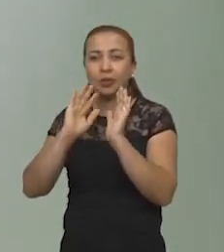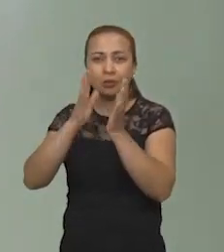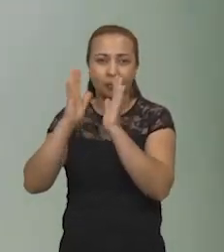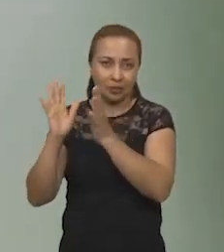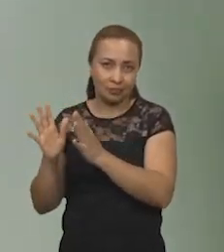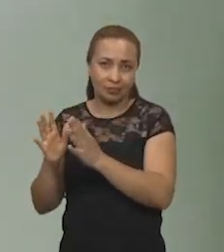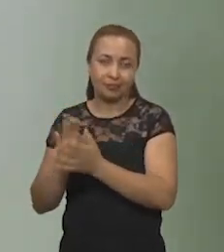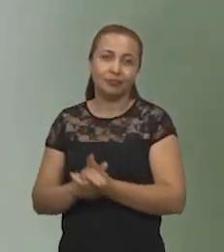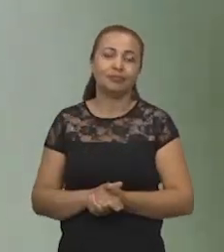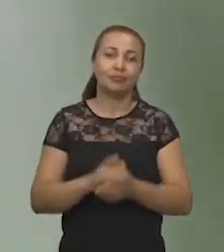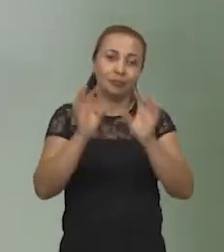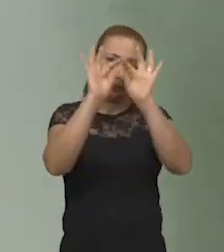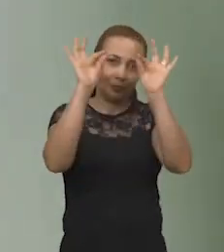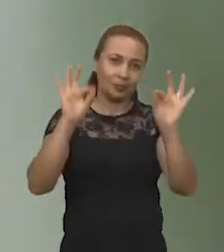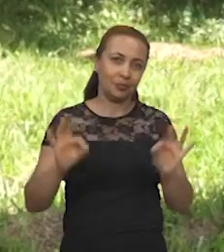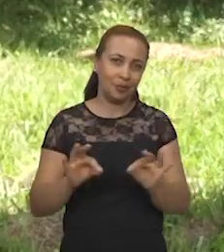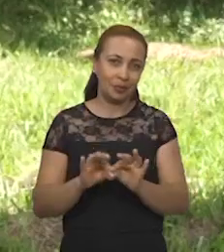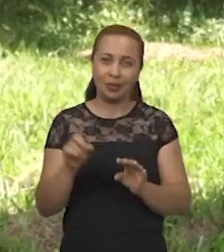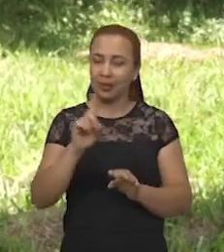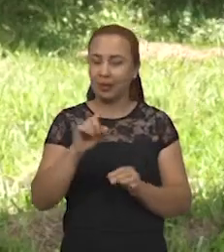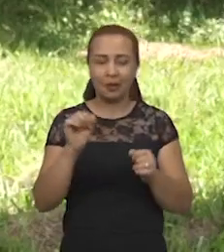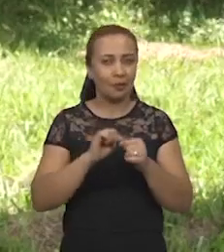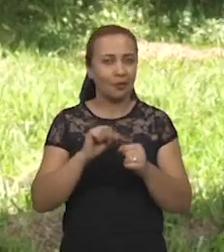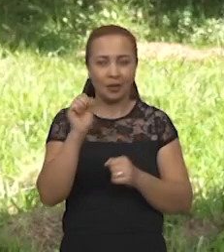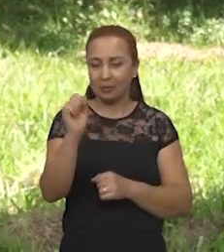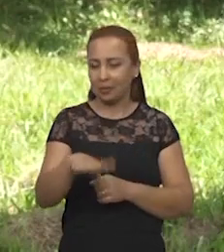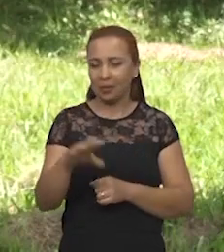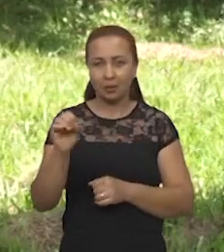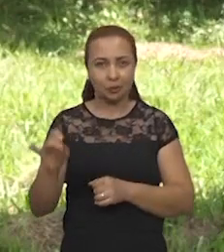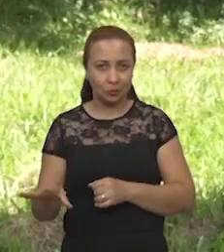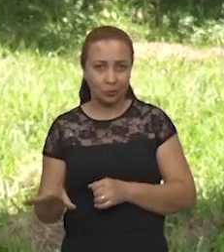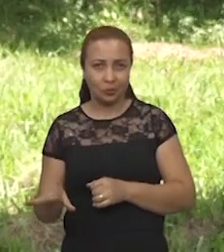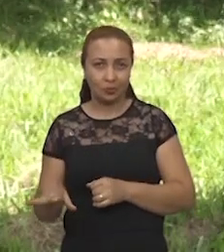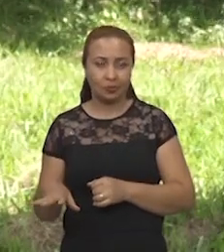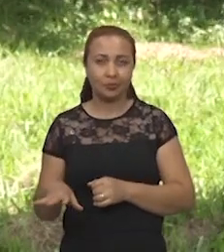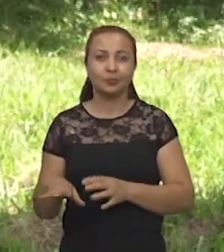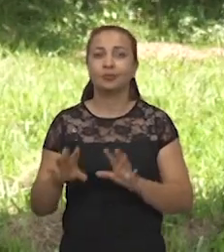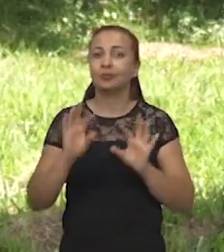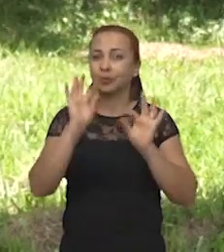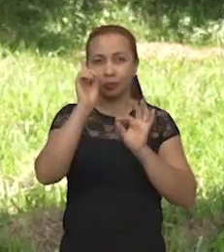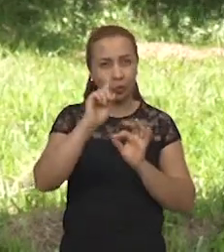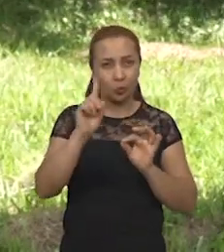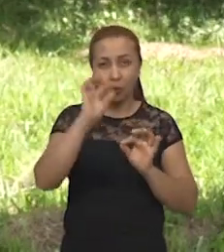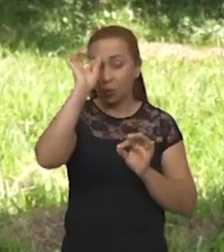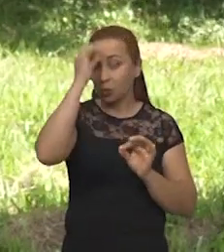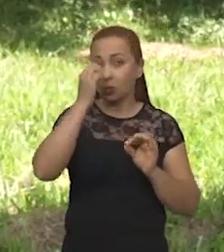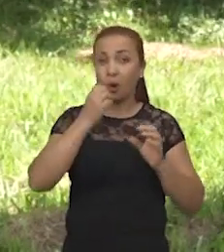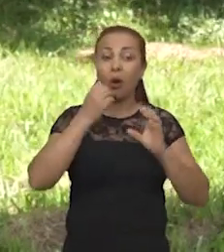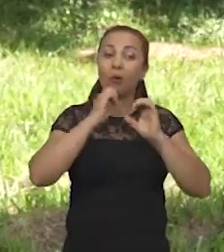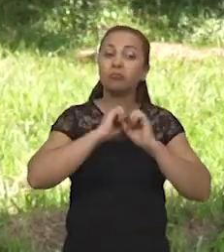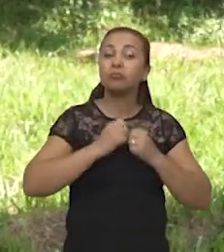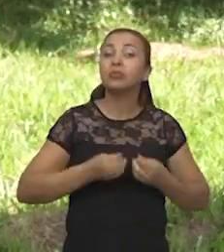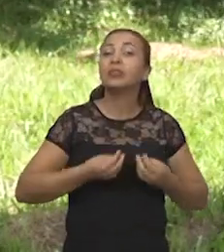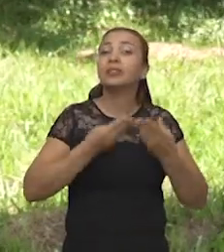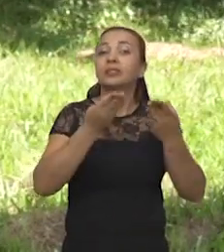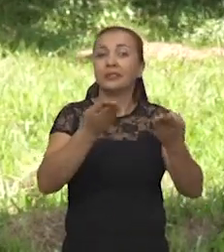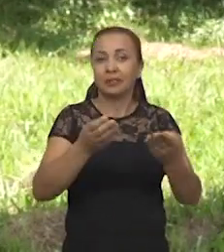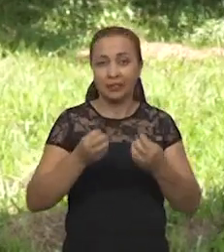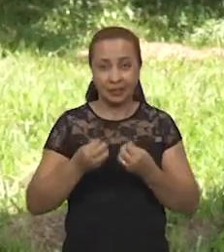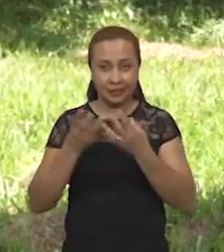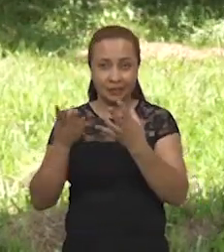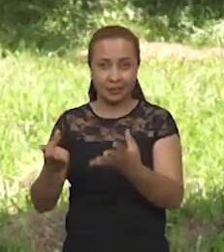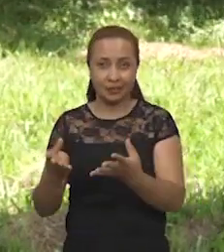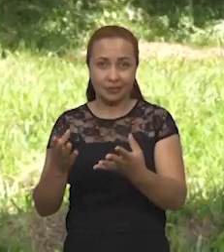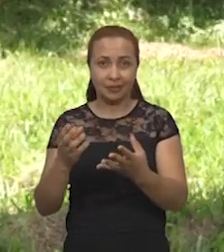do herbalho. O projeto, ele não faz o plantio de mudas, então o projeto, ele faz a doação dessas mudas para os